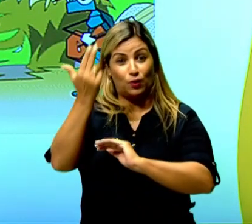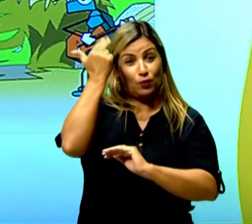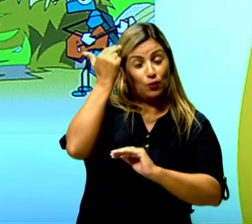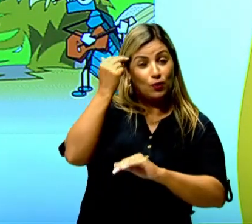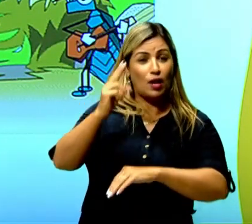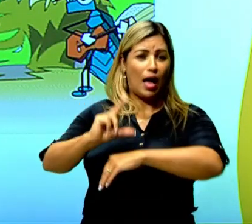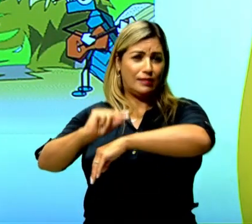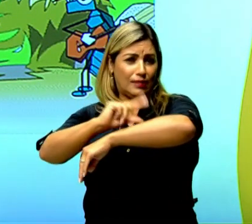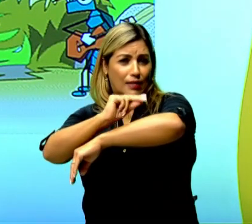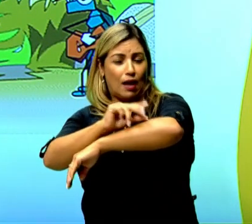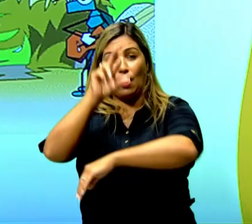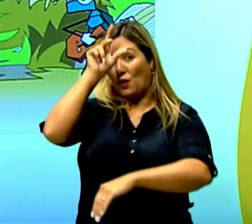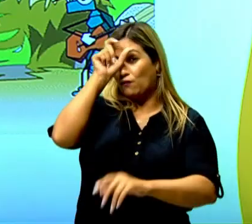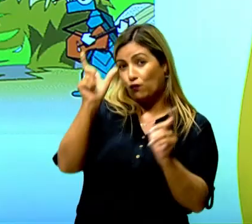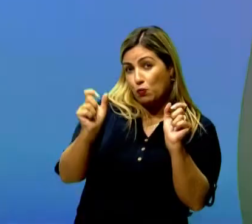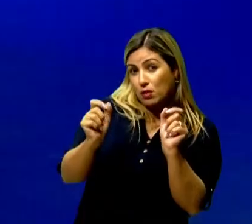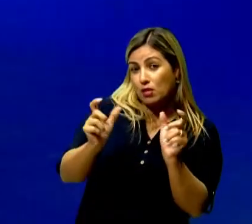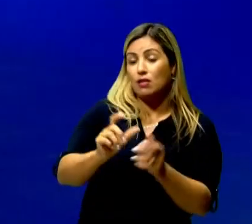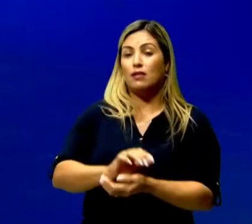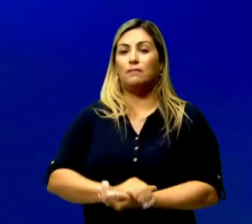cigarra e formiga, dentre outros.